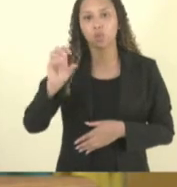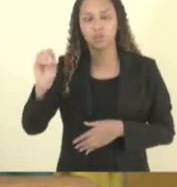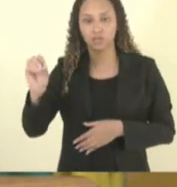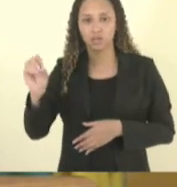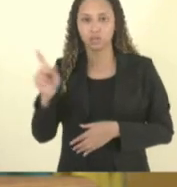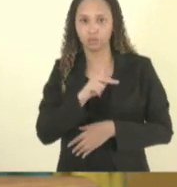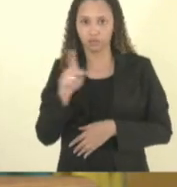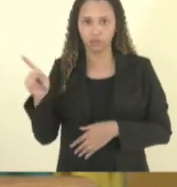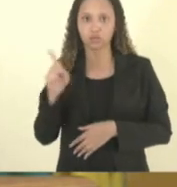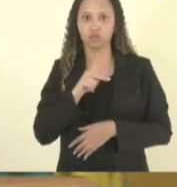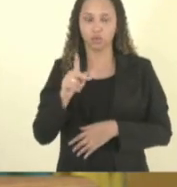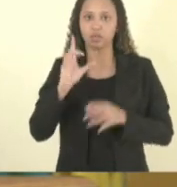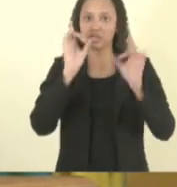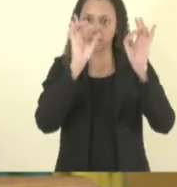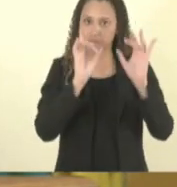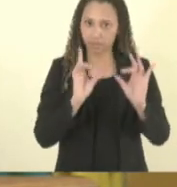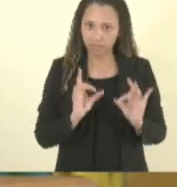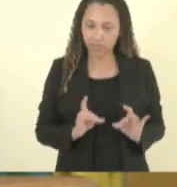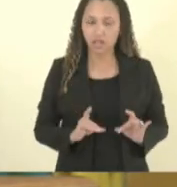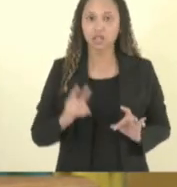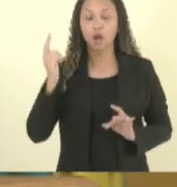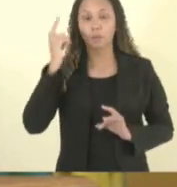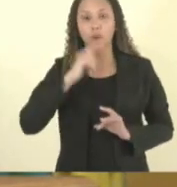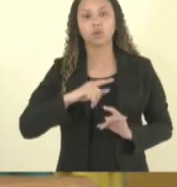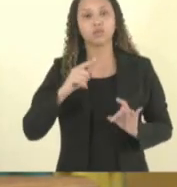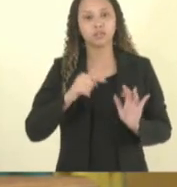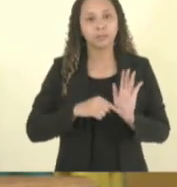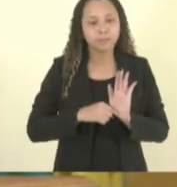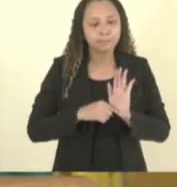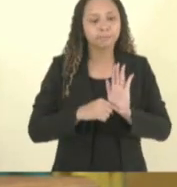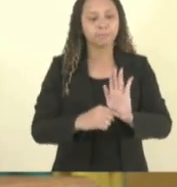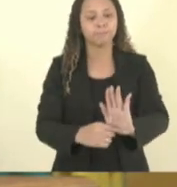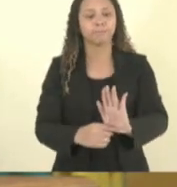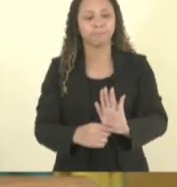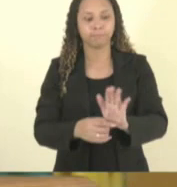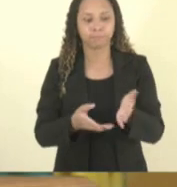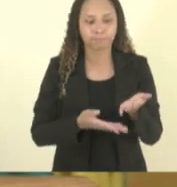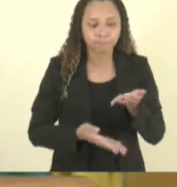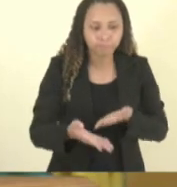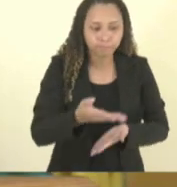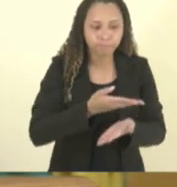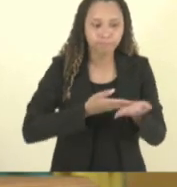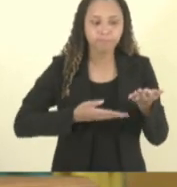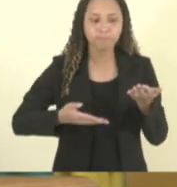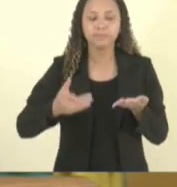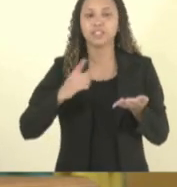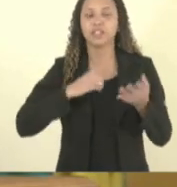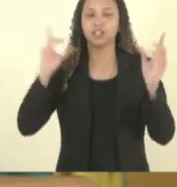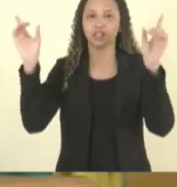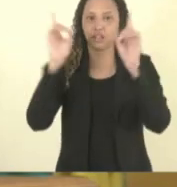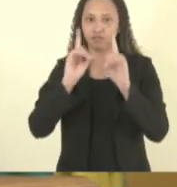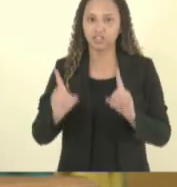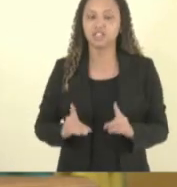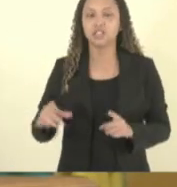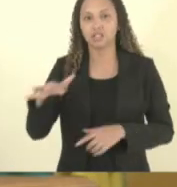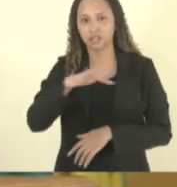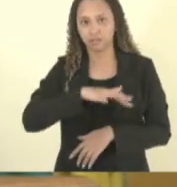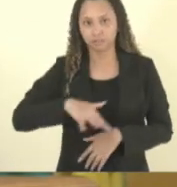especializados para atender todas essas deficiências matriculadas da nossa rede e temos